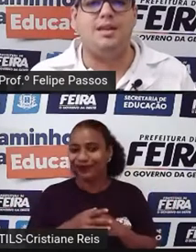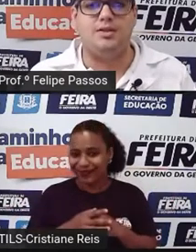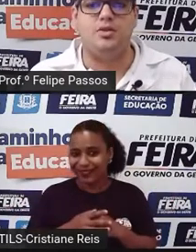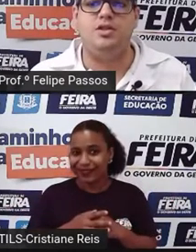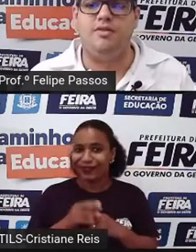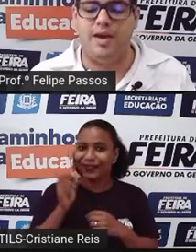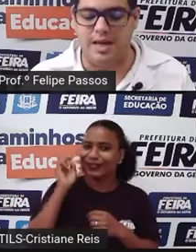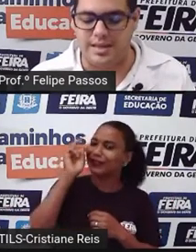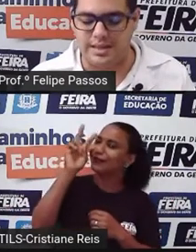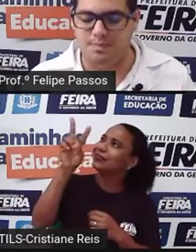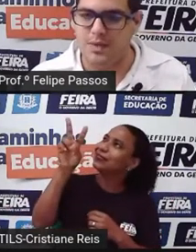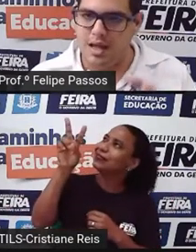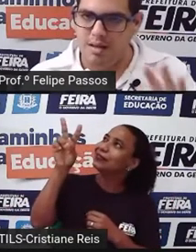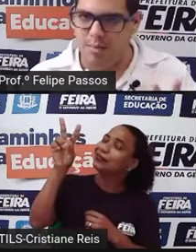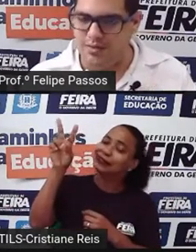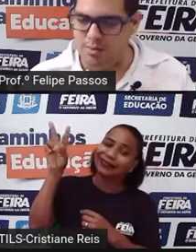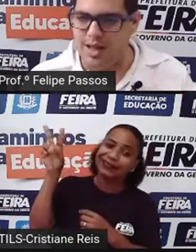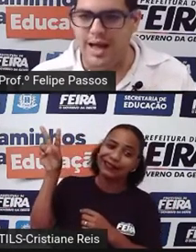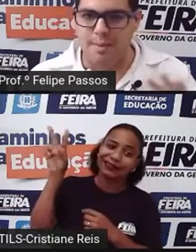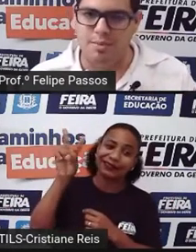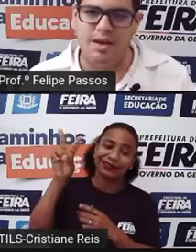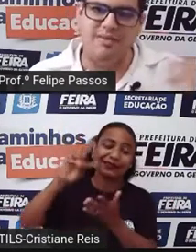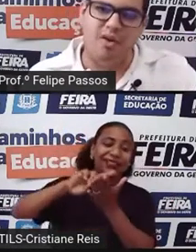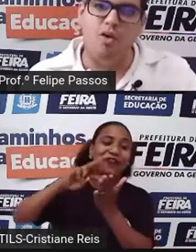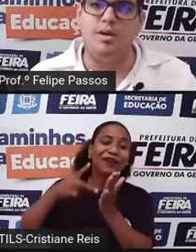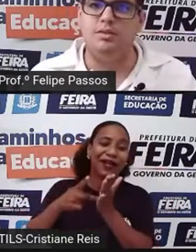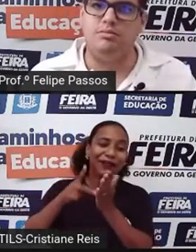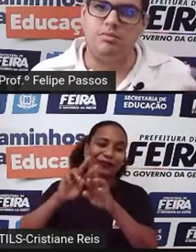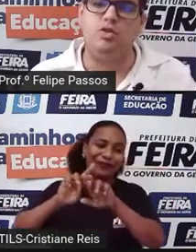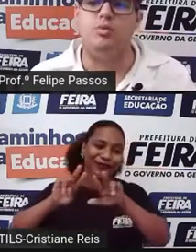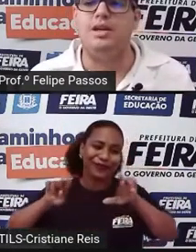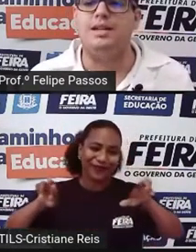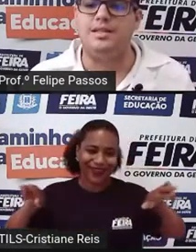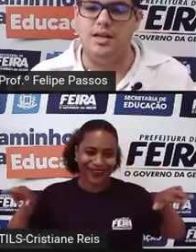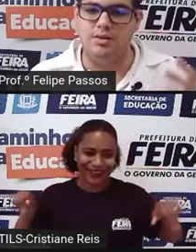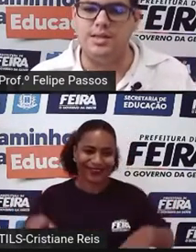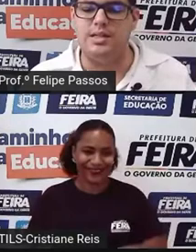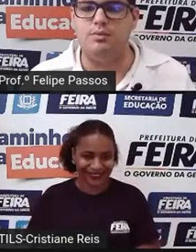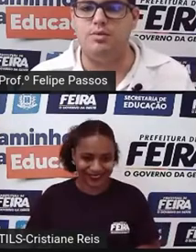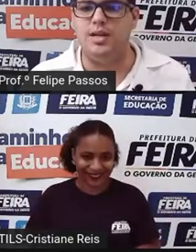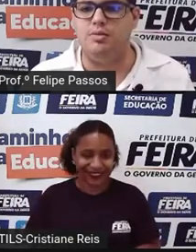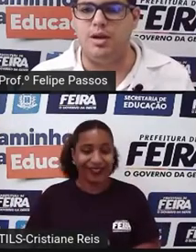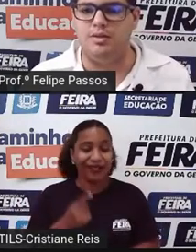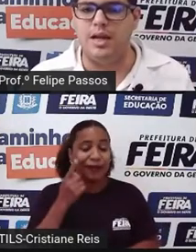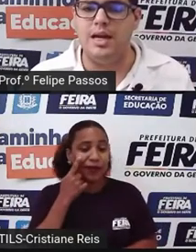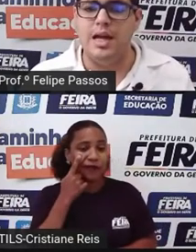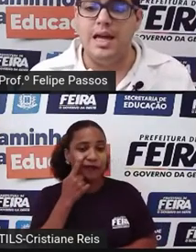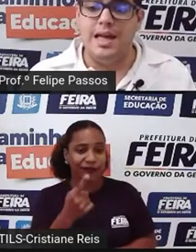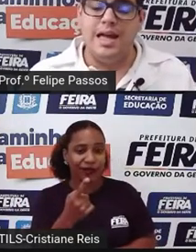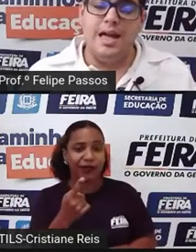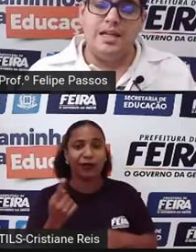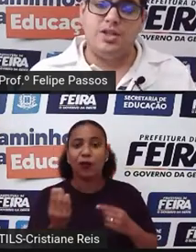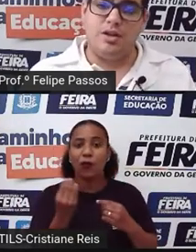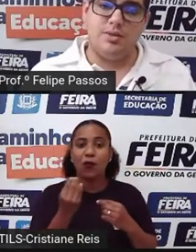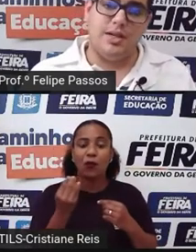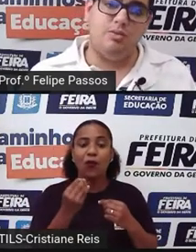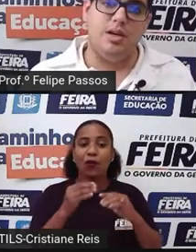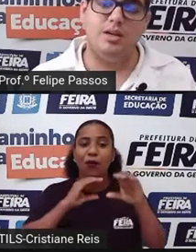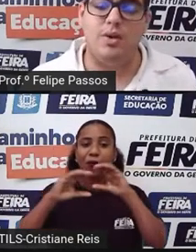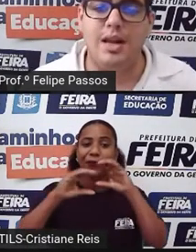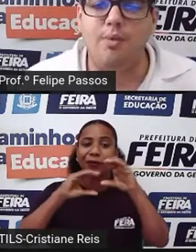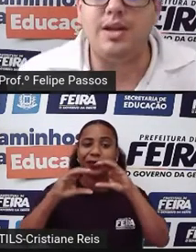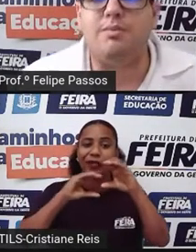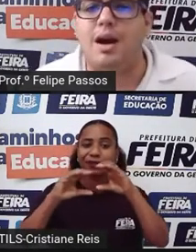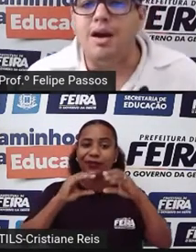interpretações diferentes. Mas vamos lá, é a primeira forma de comunicação, assim, do ser humano, né? Só que o ser